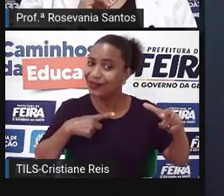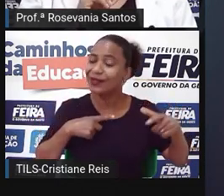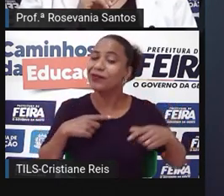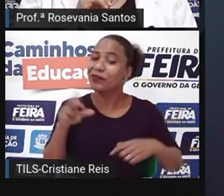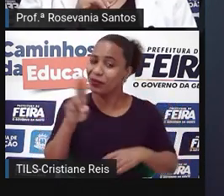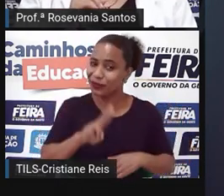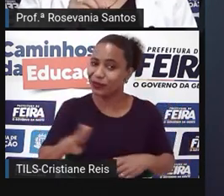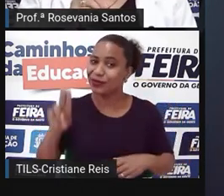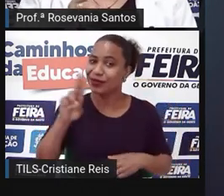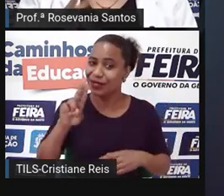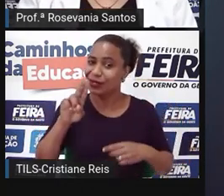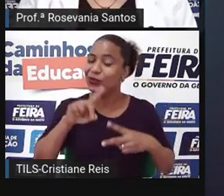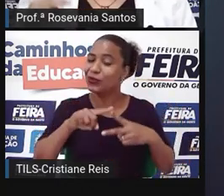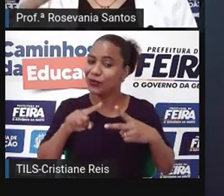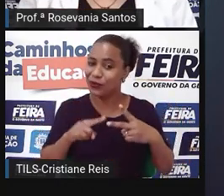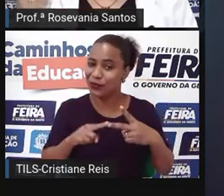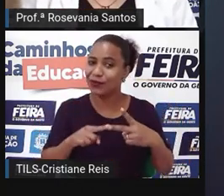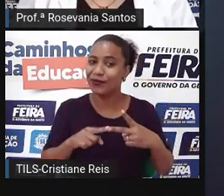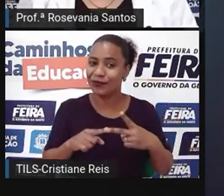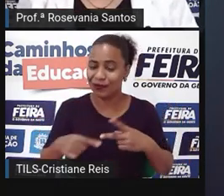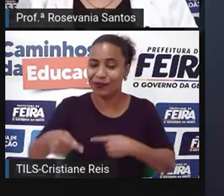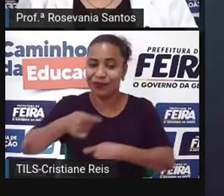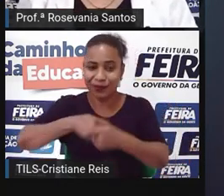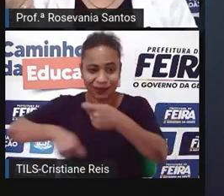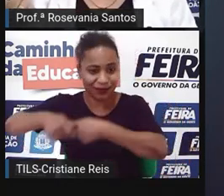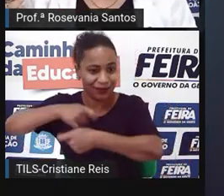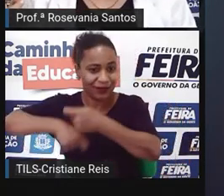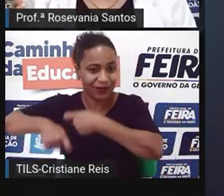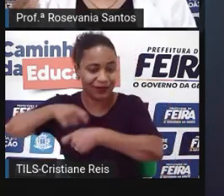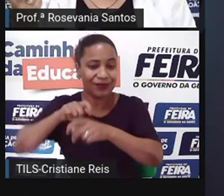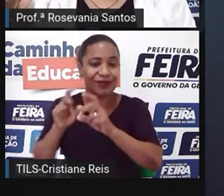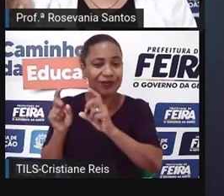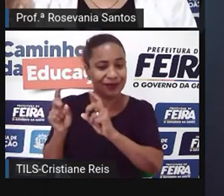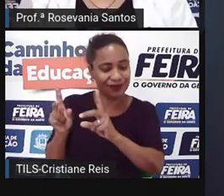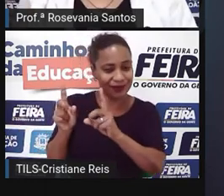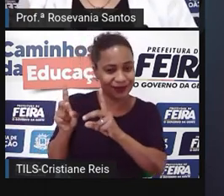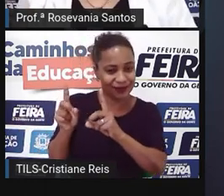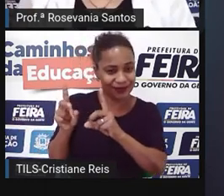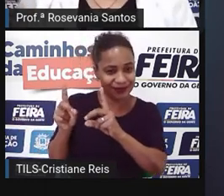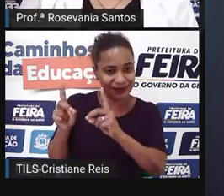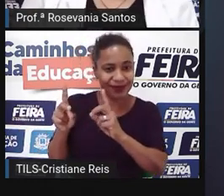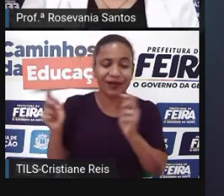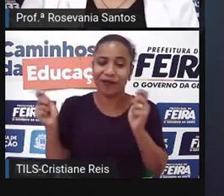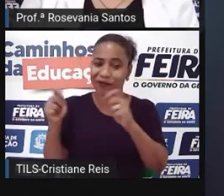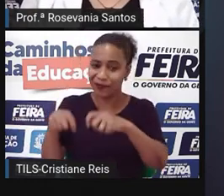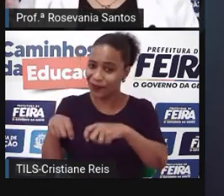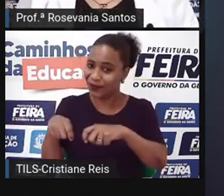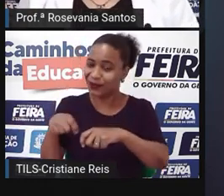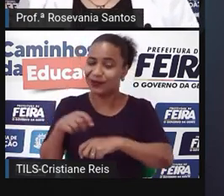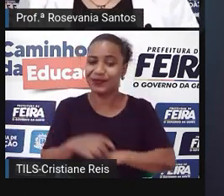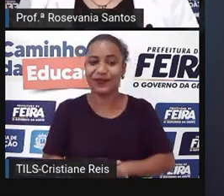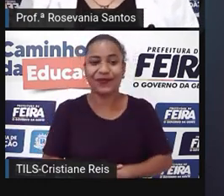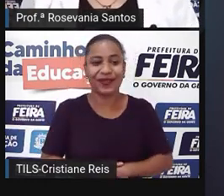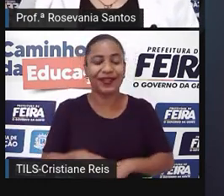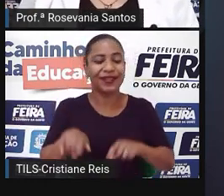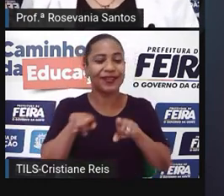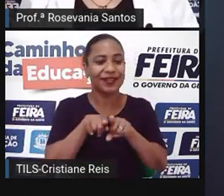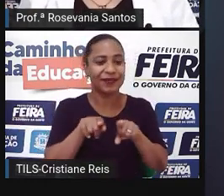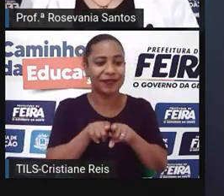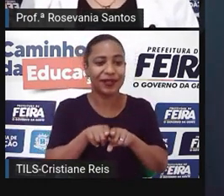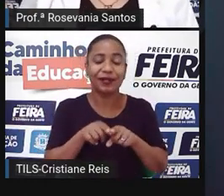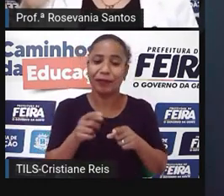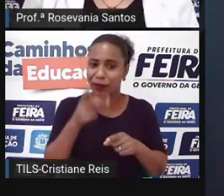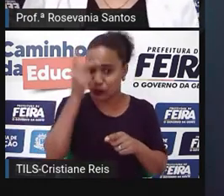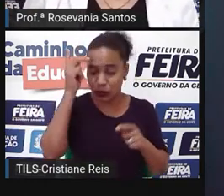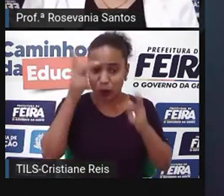utilizada para duas coisas, né? Primeiro, é um grande mercado consumidor, que é muita gente hábita para comprar coisas. E segundo, se tem